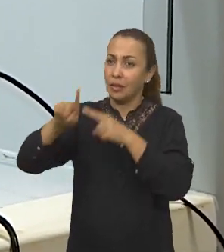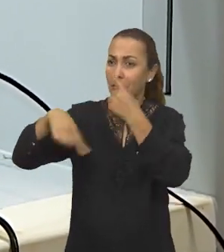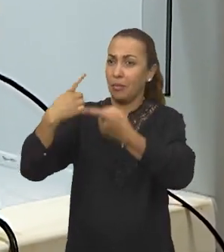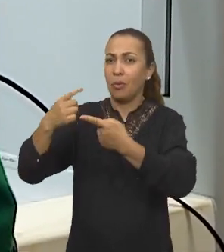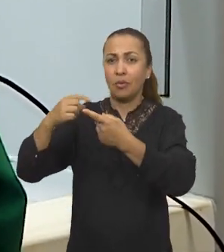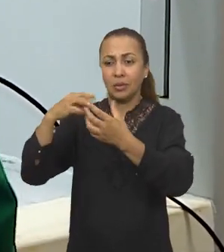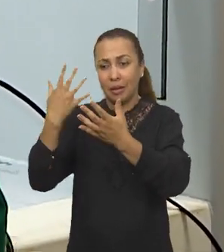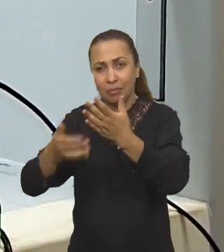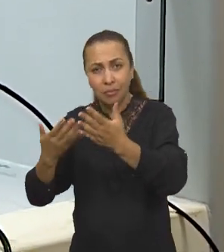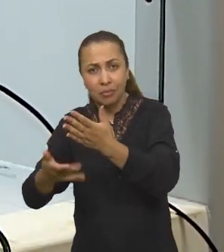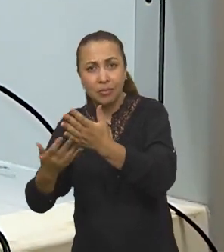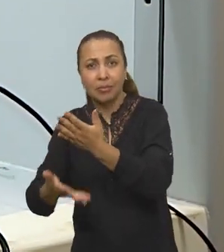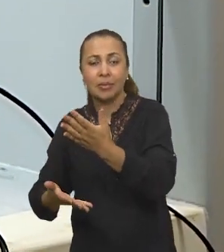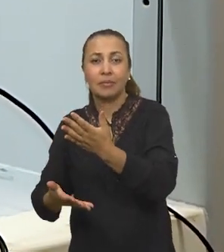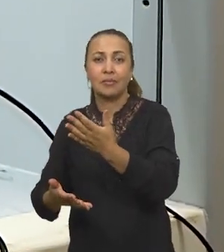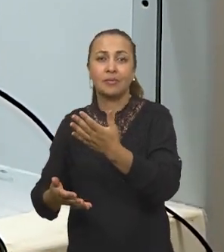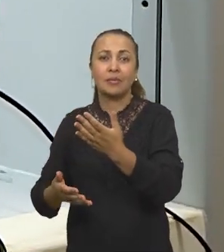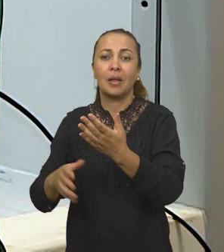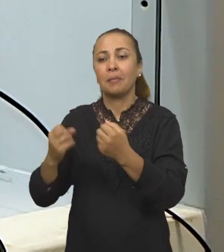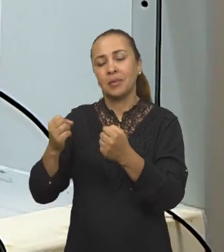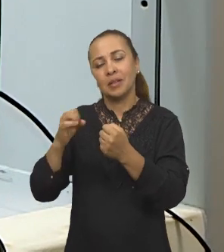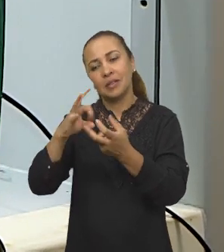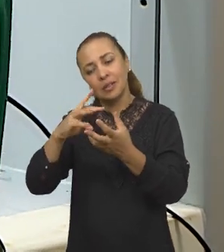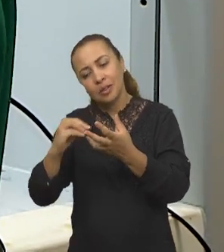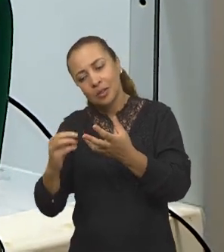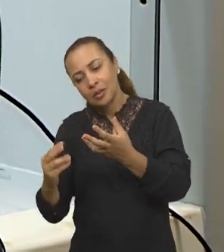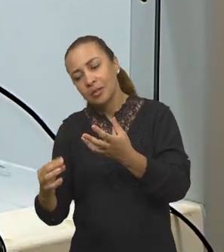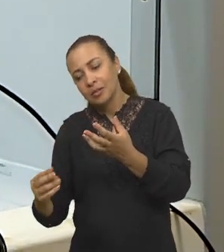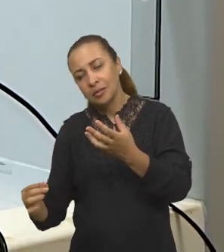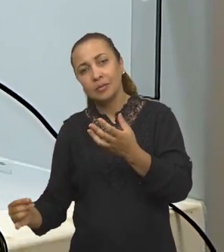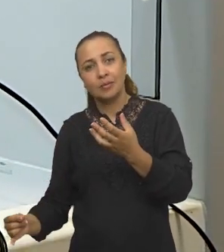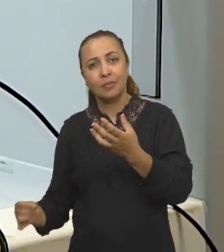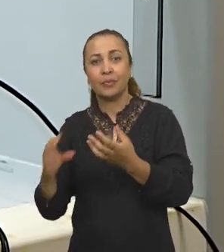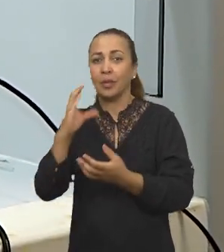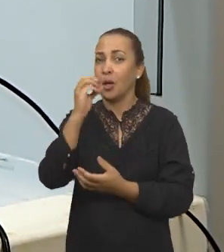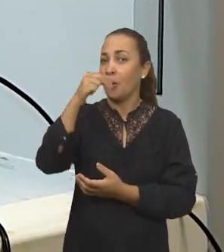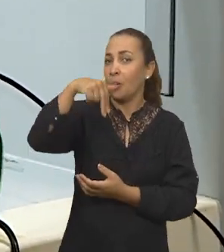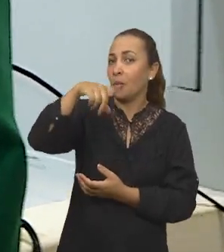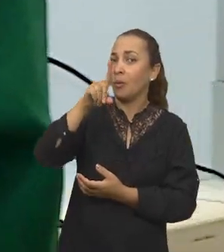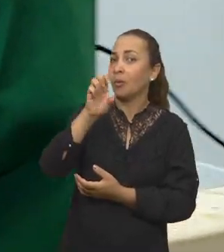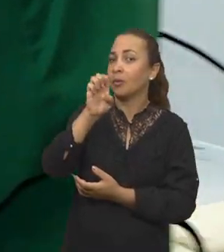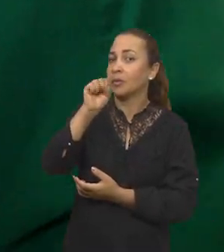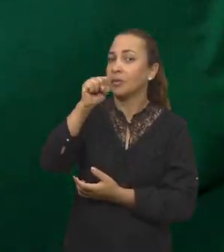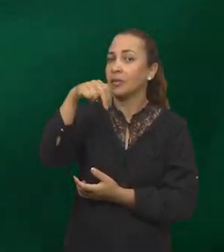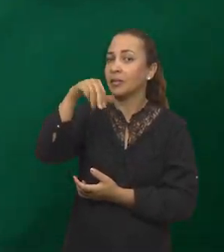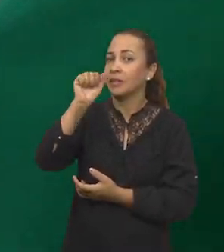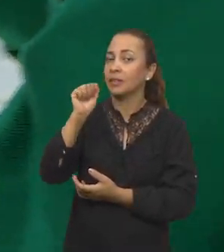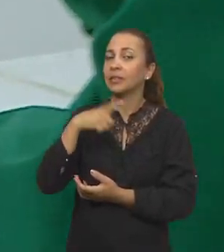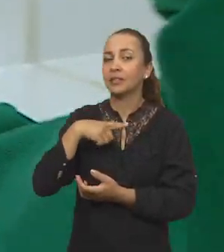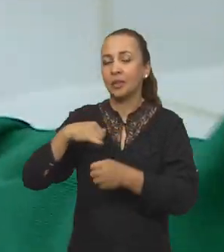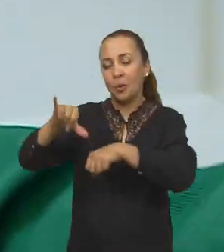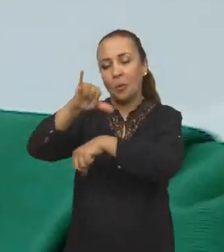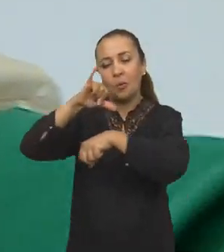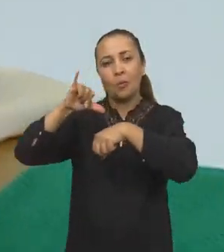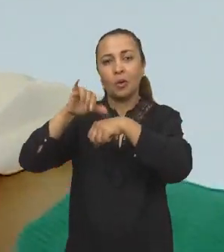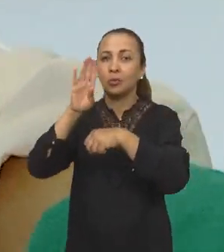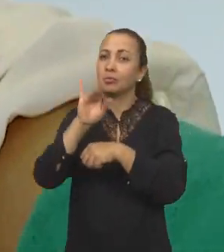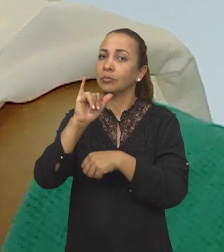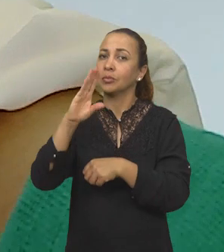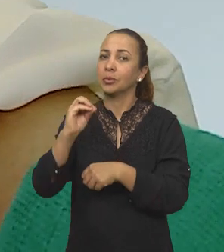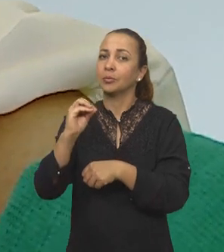partir do processo de degradação do material, ele precisa ser condensado. E quando a gente condensa esse material, a gente obtém esse bioóleo,